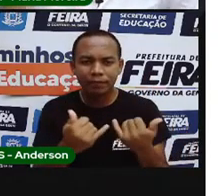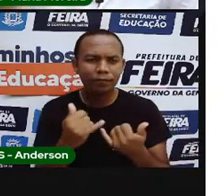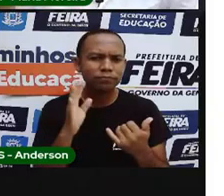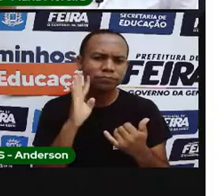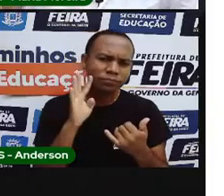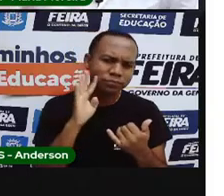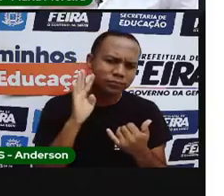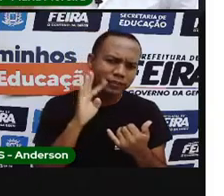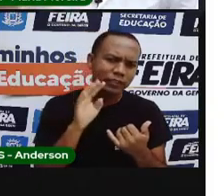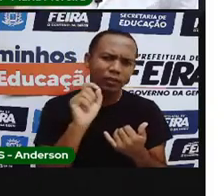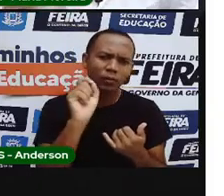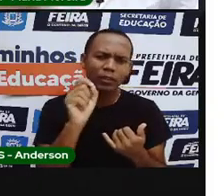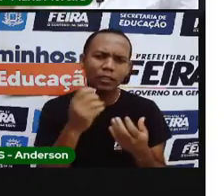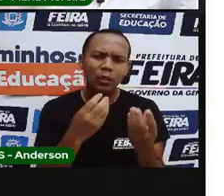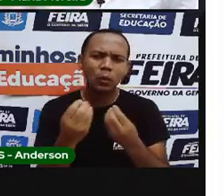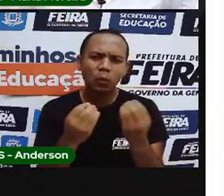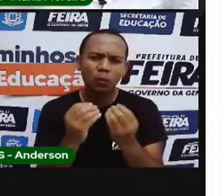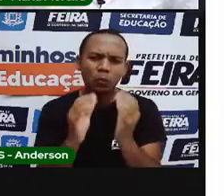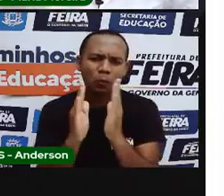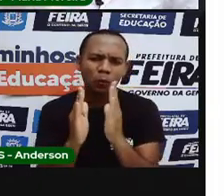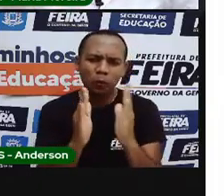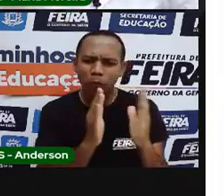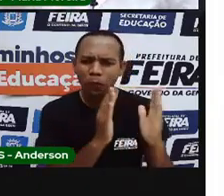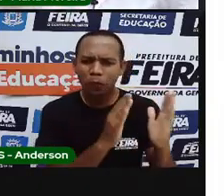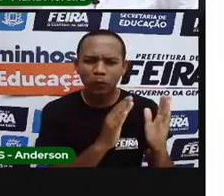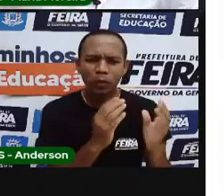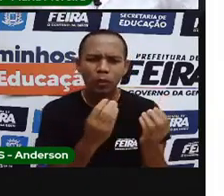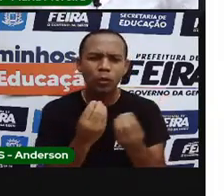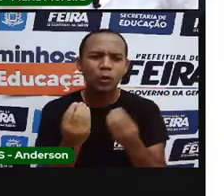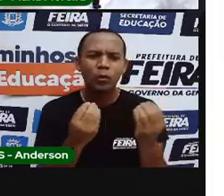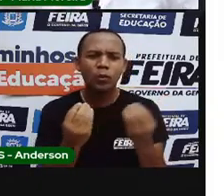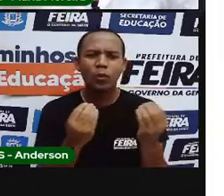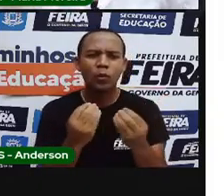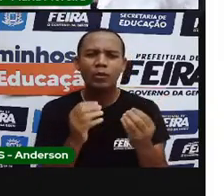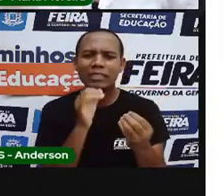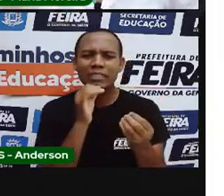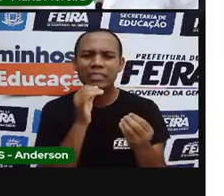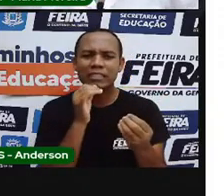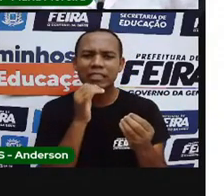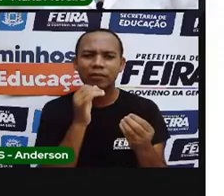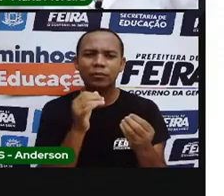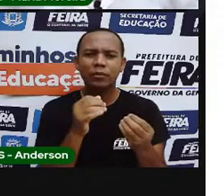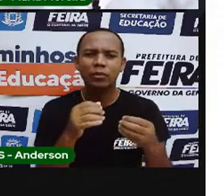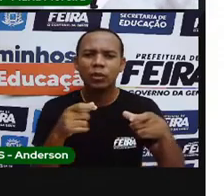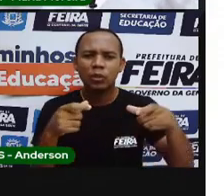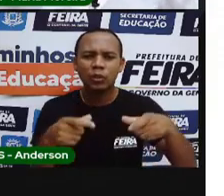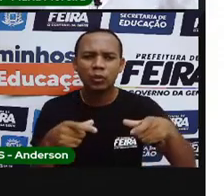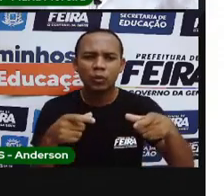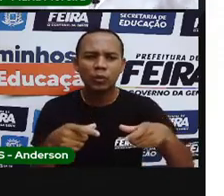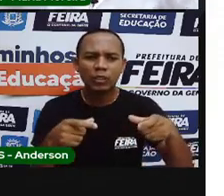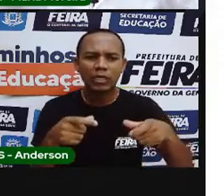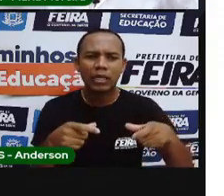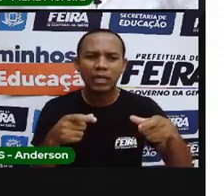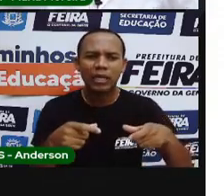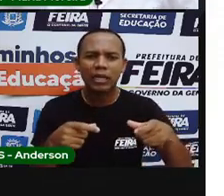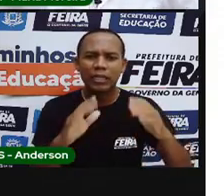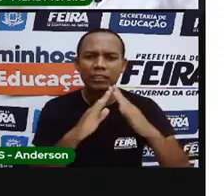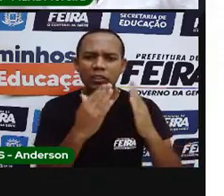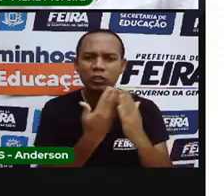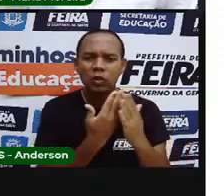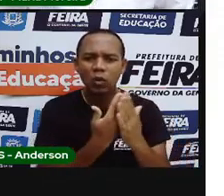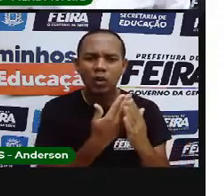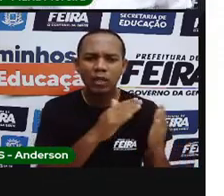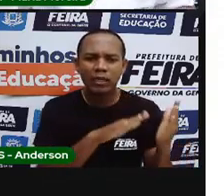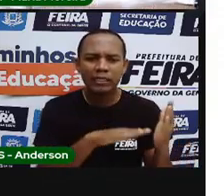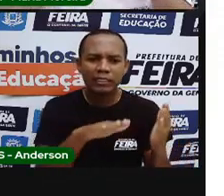é uma biblioteca com brinquedos, que é sustentável na creche-escola Dalva Suzarte. Então, as crianças